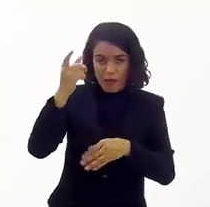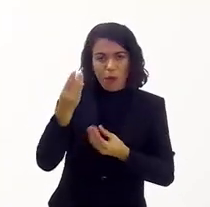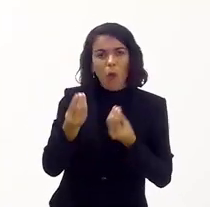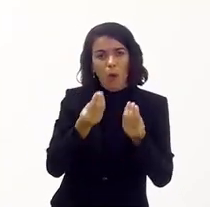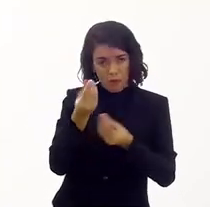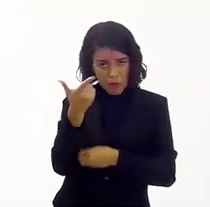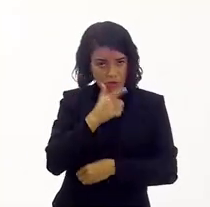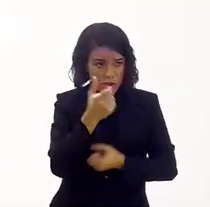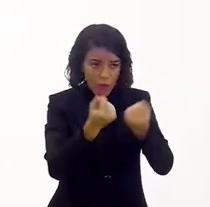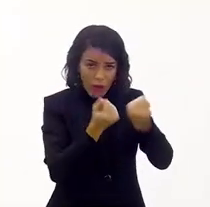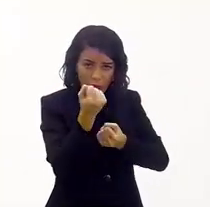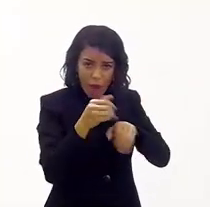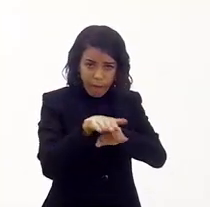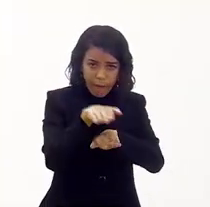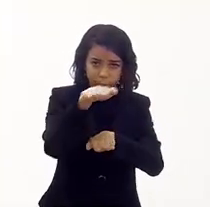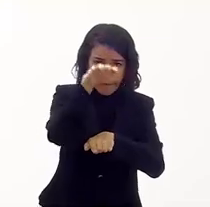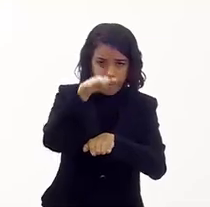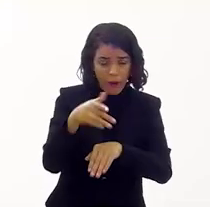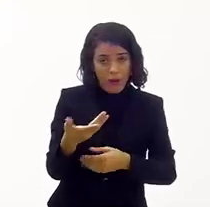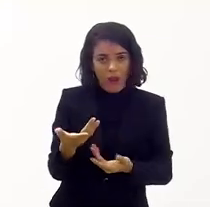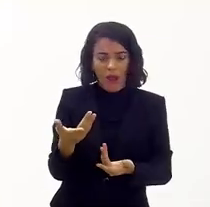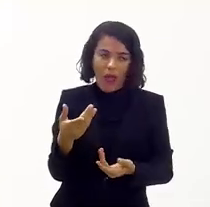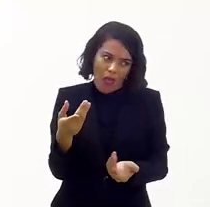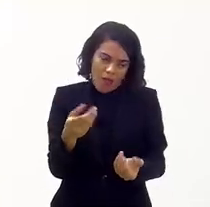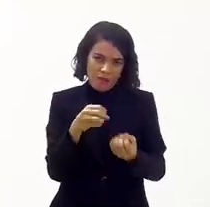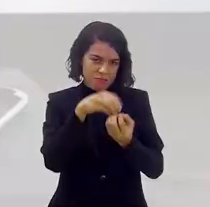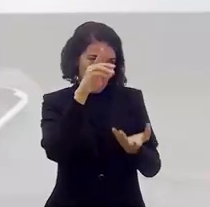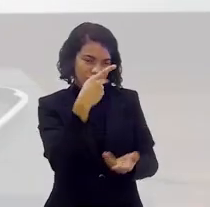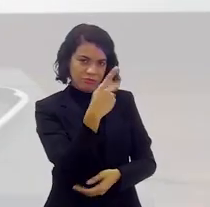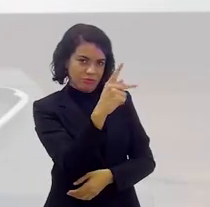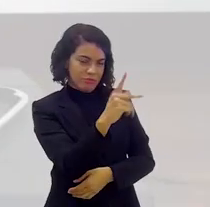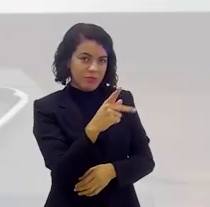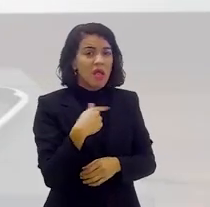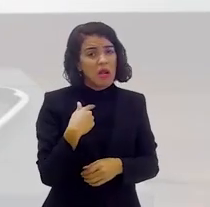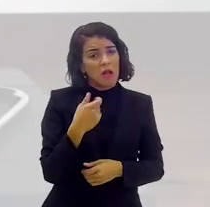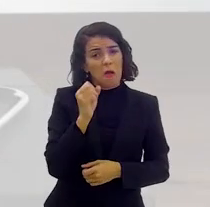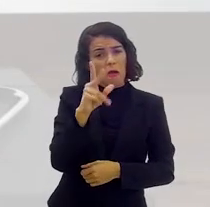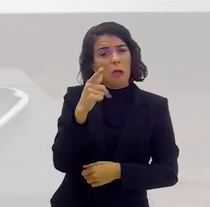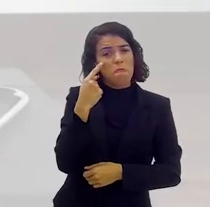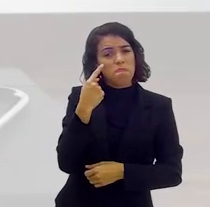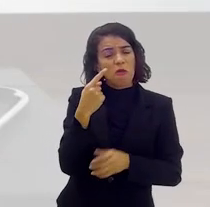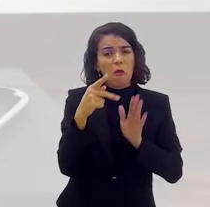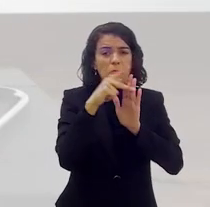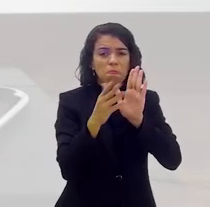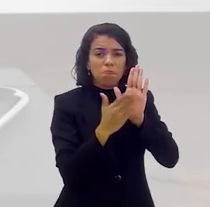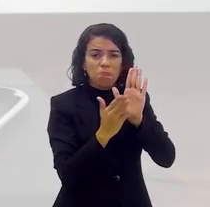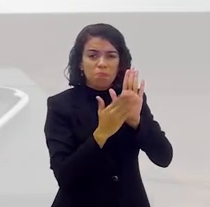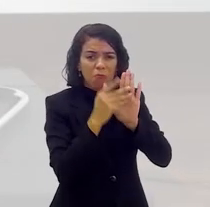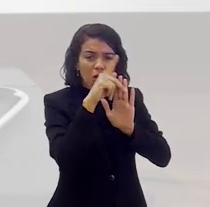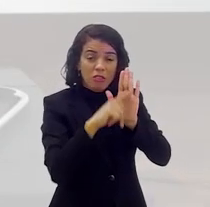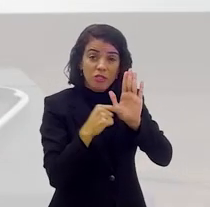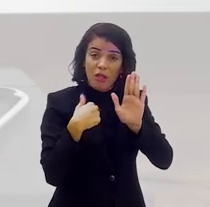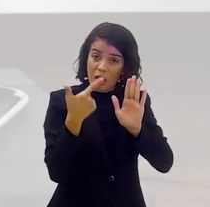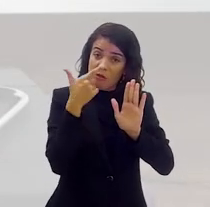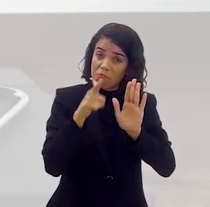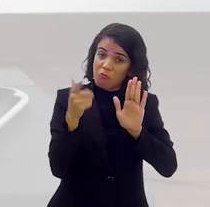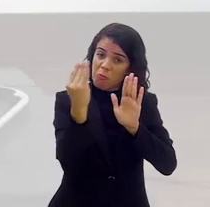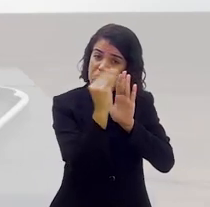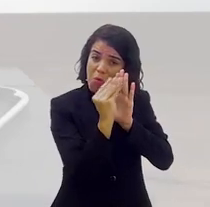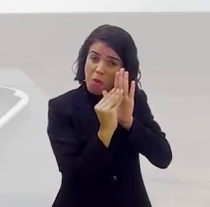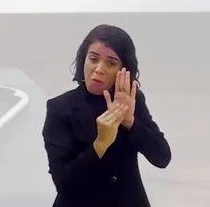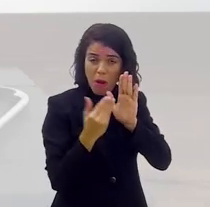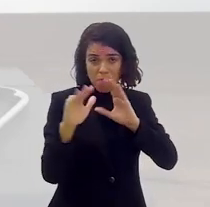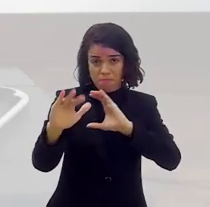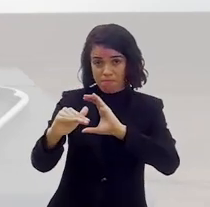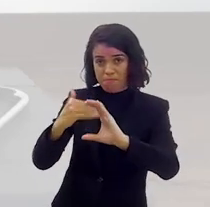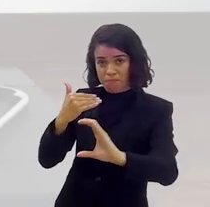falei, o senhor não colocou o carro para subir, eu quero o capeta. O mágico é o senhor. Exatamente. Aí ele falou assim, vamos fazer um projeto para você. Ele fez o